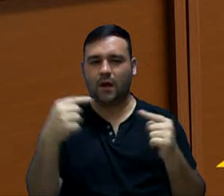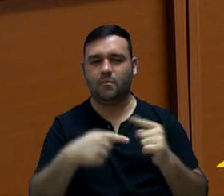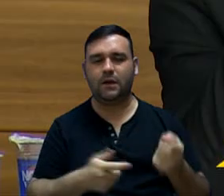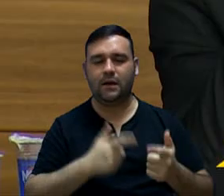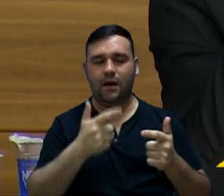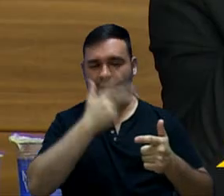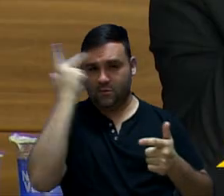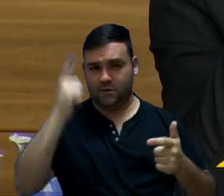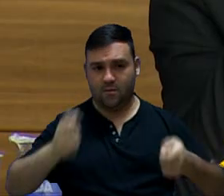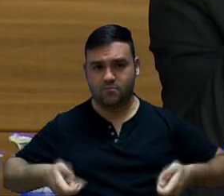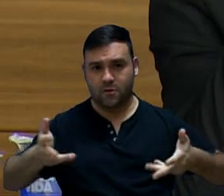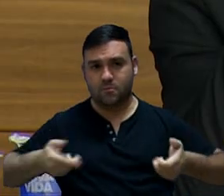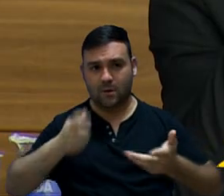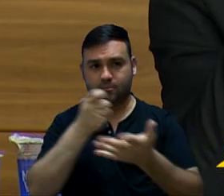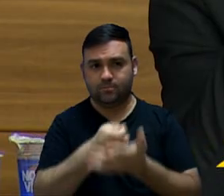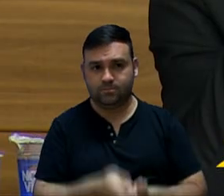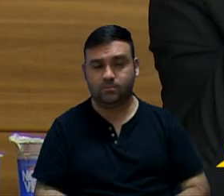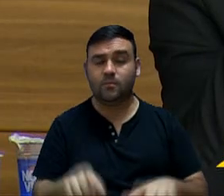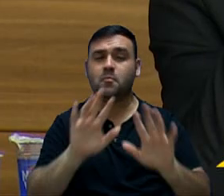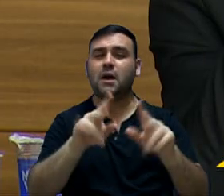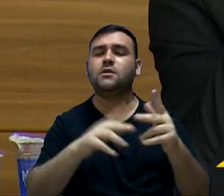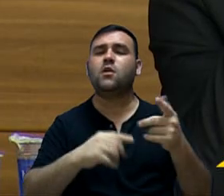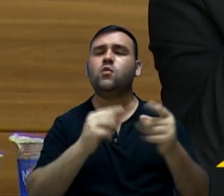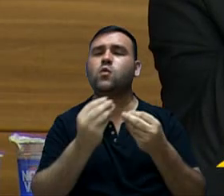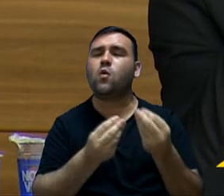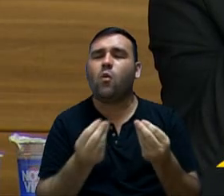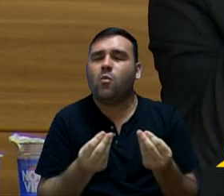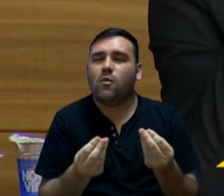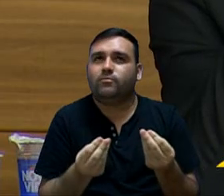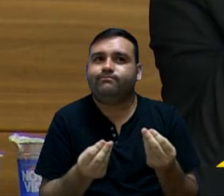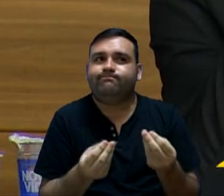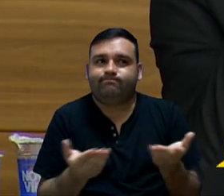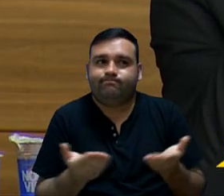à despesa com o pessoal, mas nós estamos tratando de forma